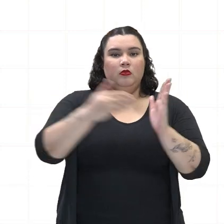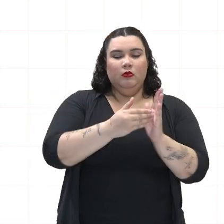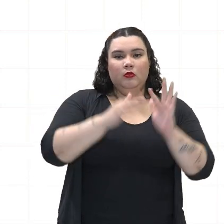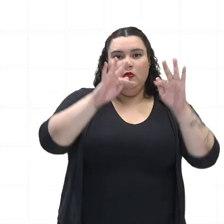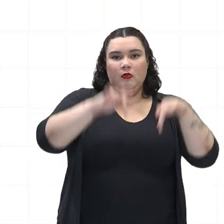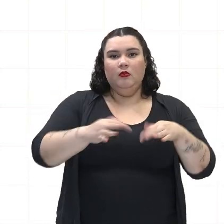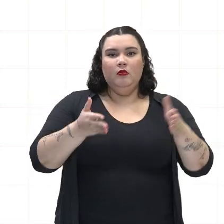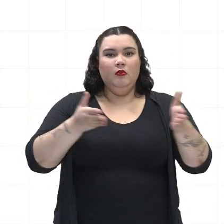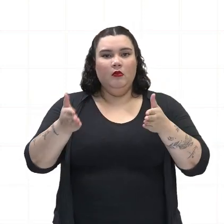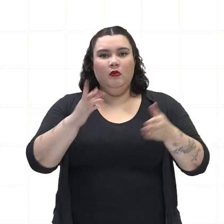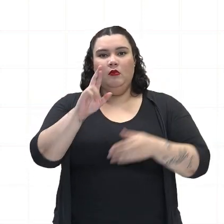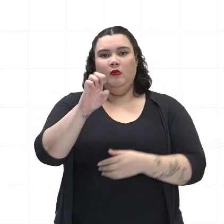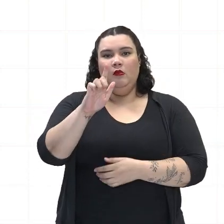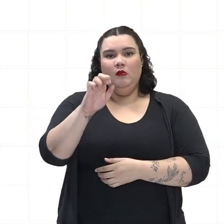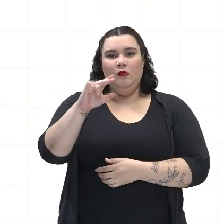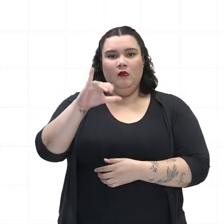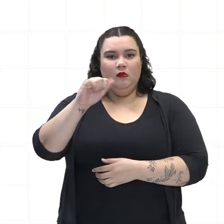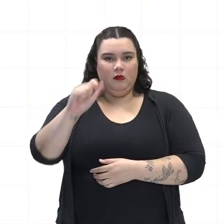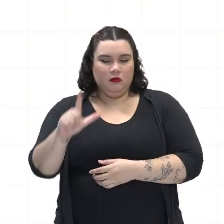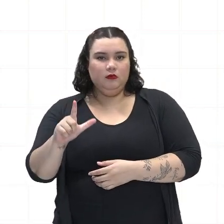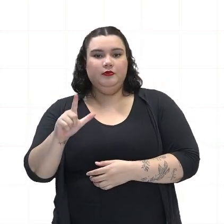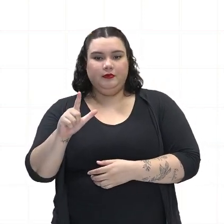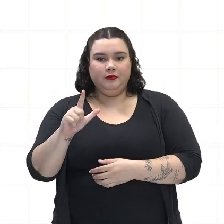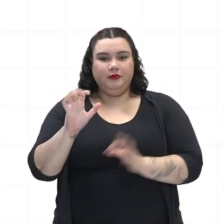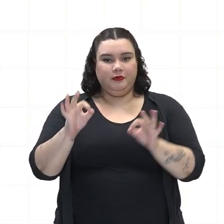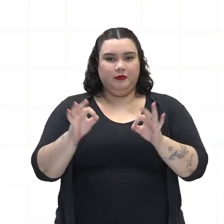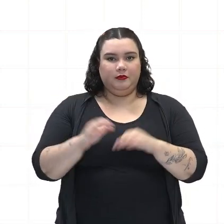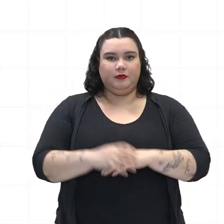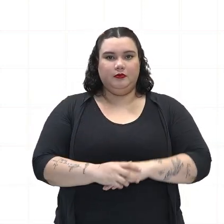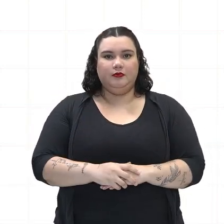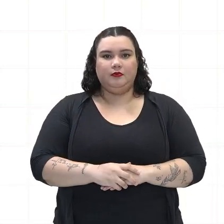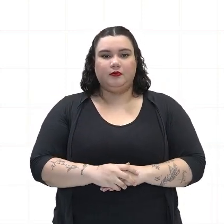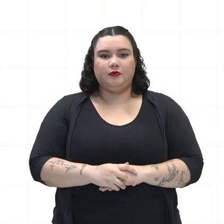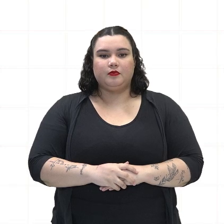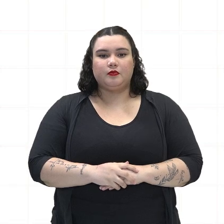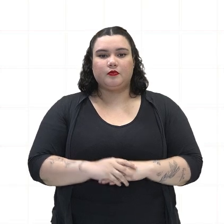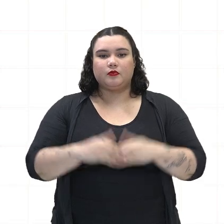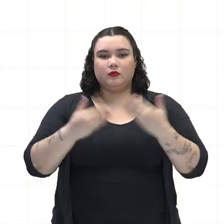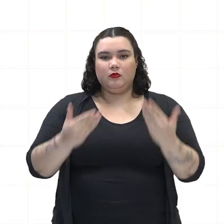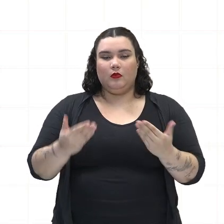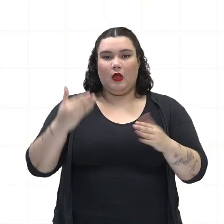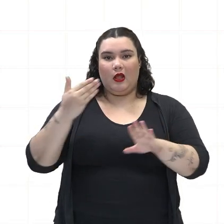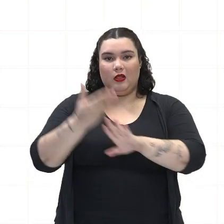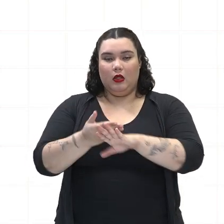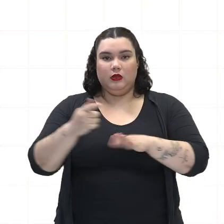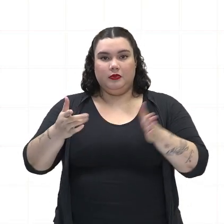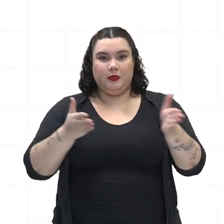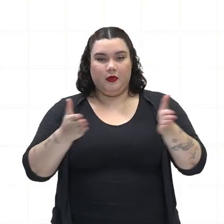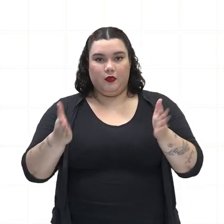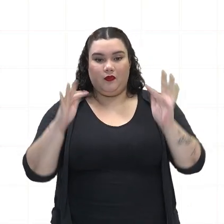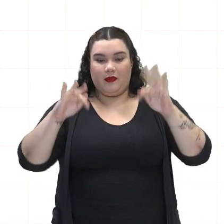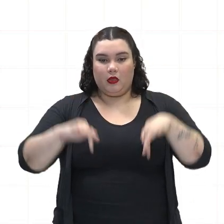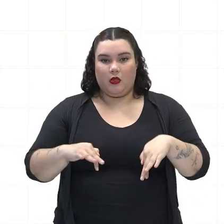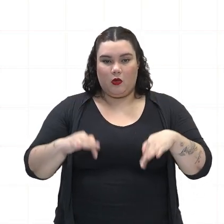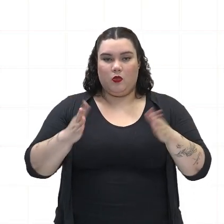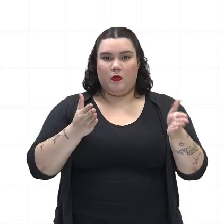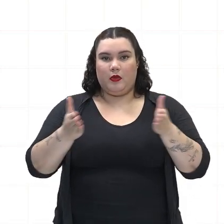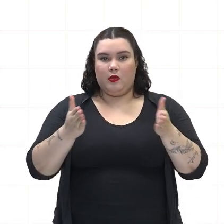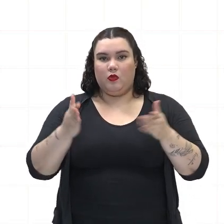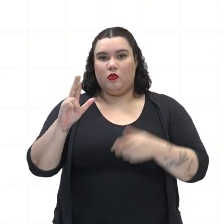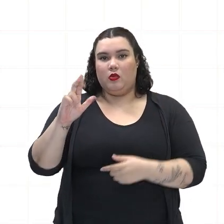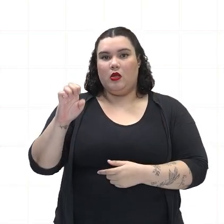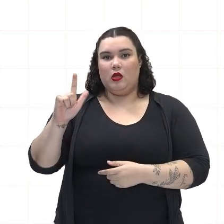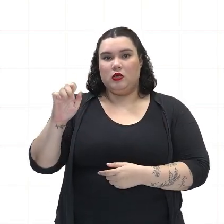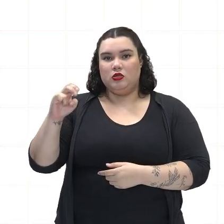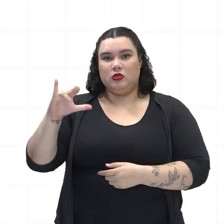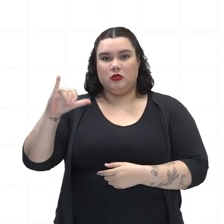ali o segundo reinado em 1840. Então, até esse período, o final do período regencial, apenas aquela era